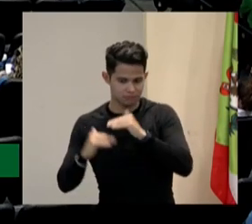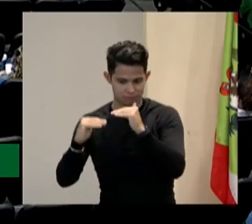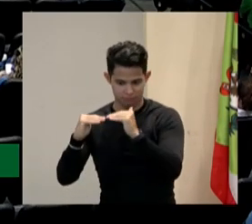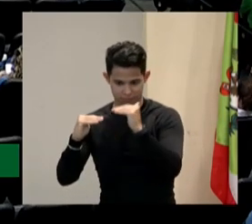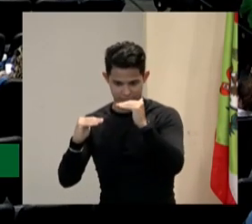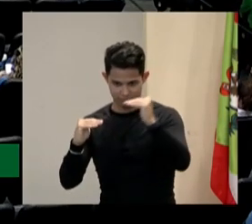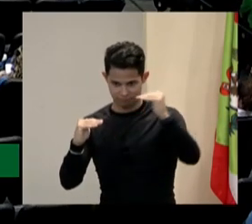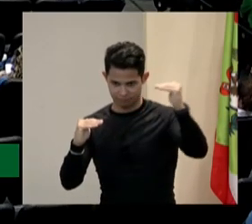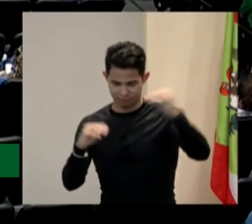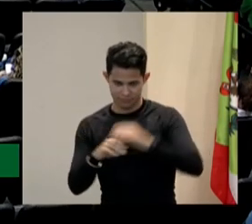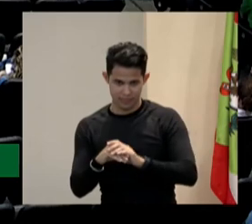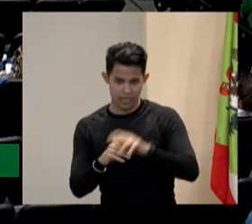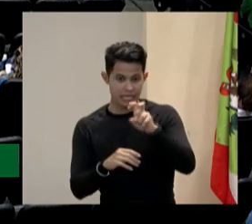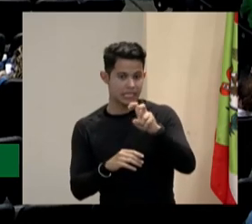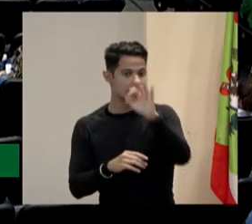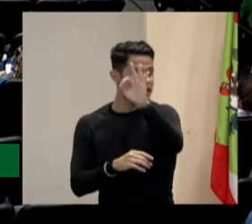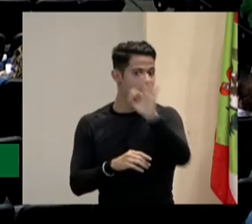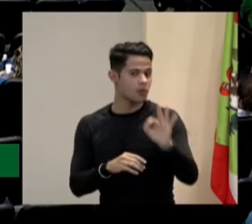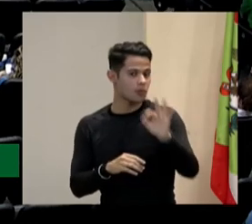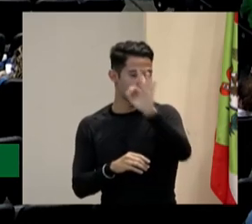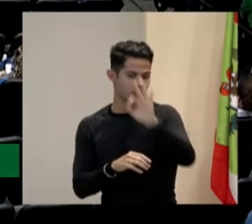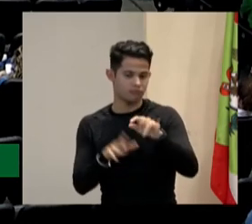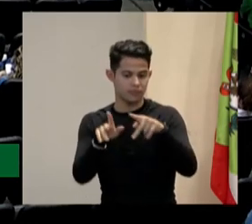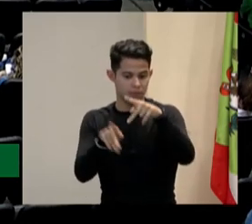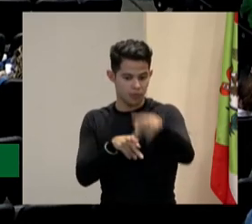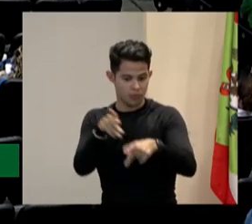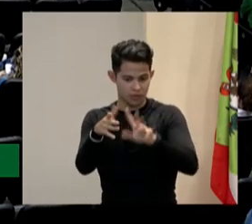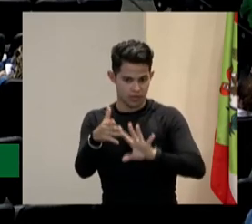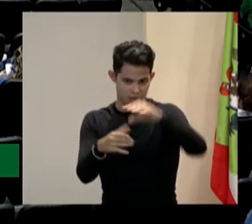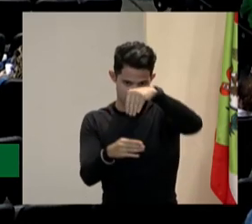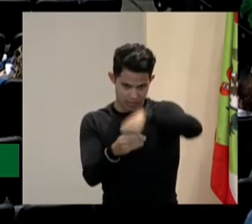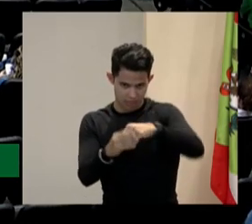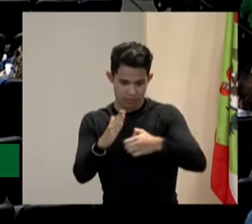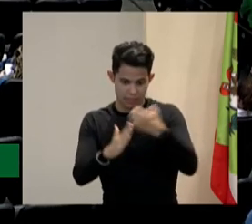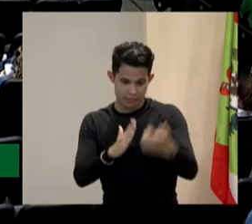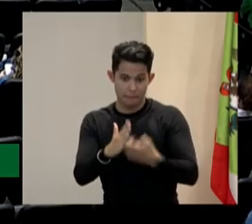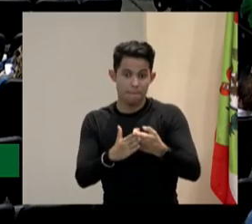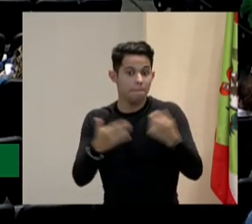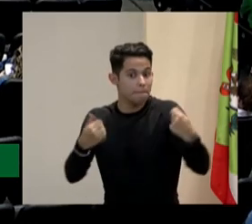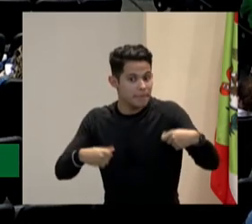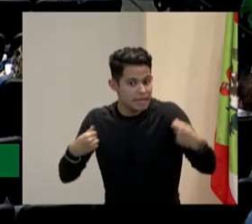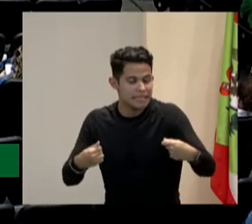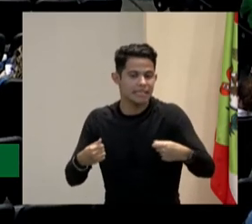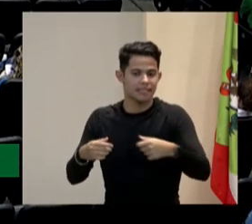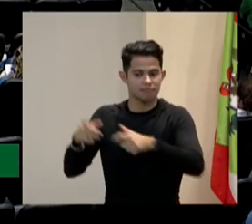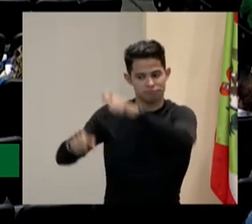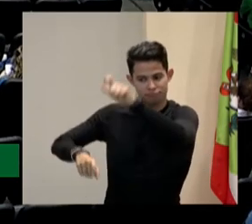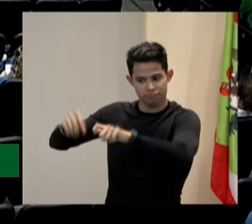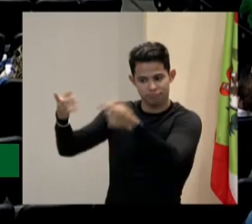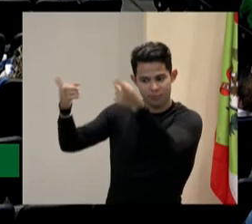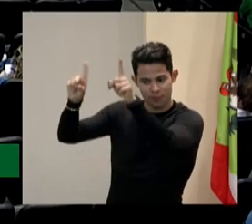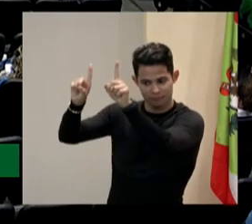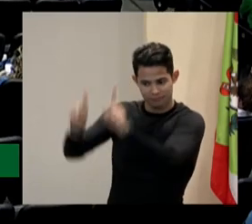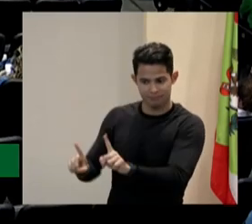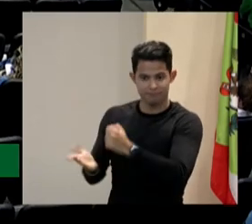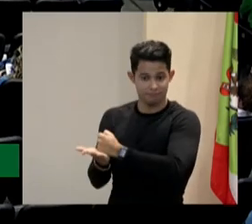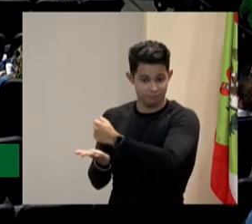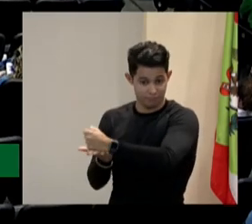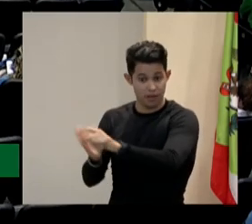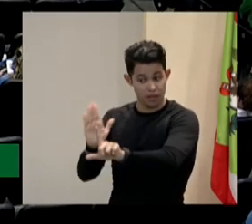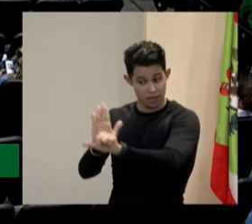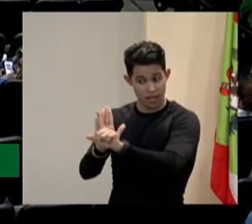as empresas grandes precisam de 5% da população deles PCD. Então é lei. E é uma multa